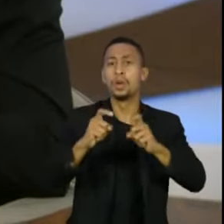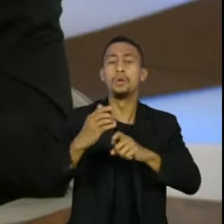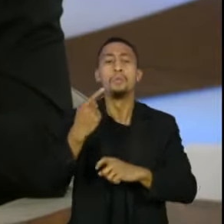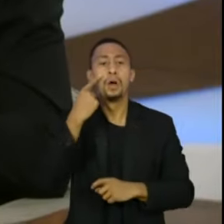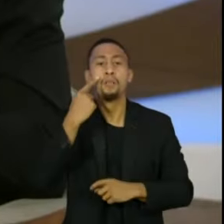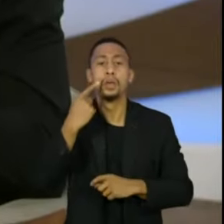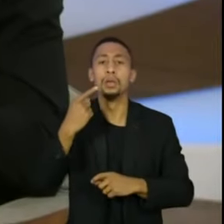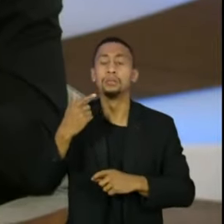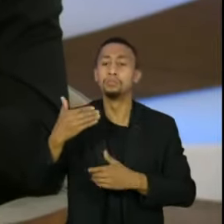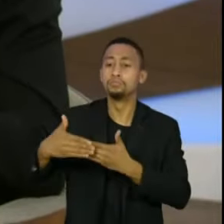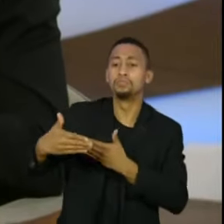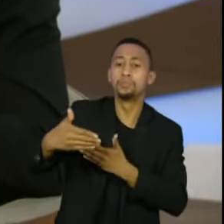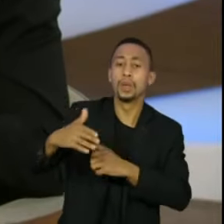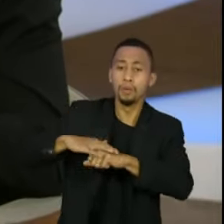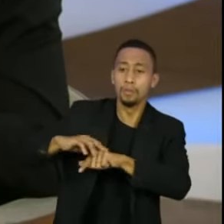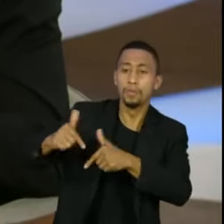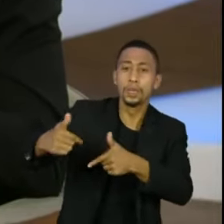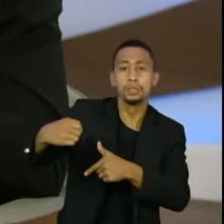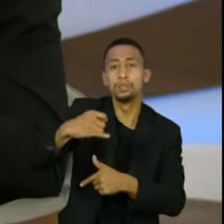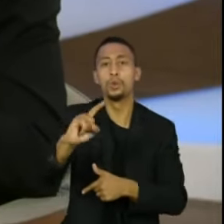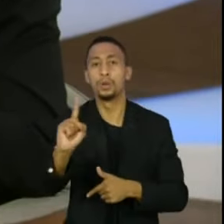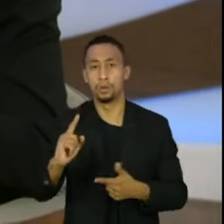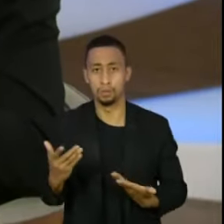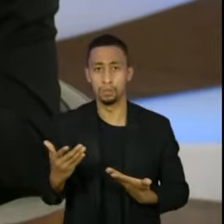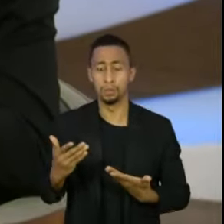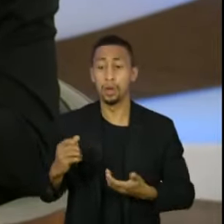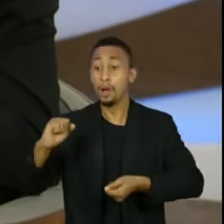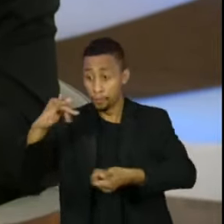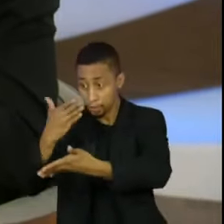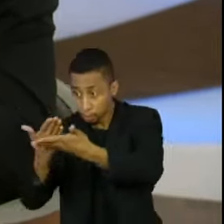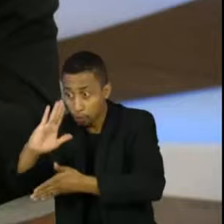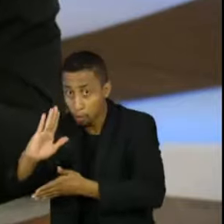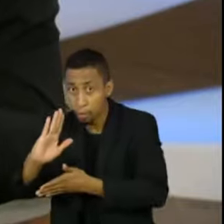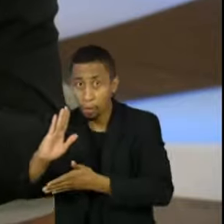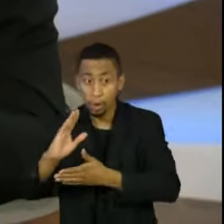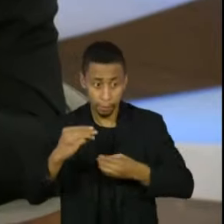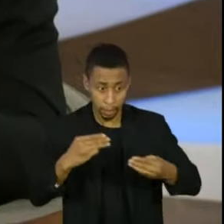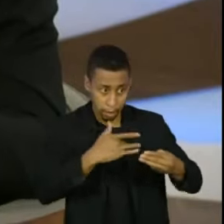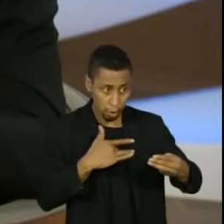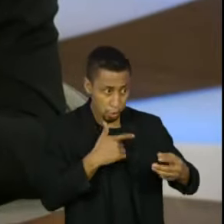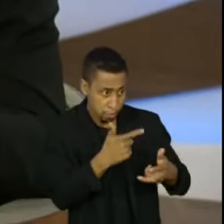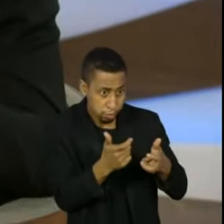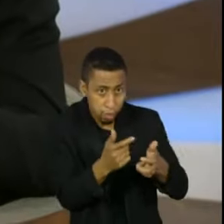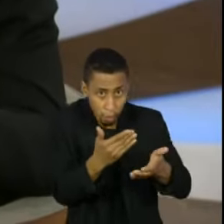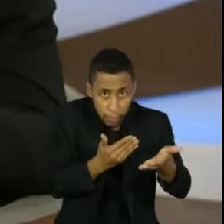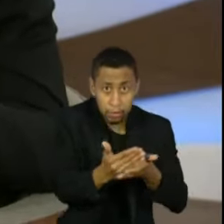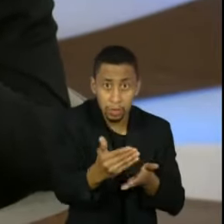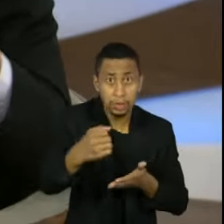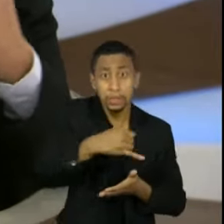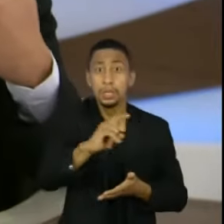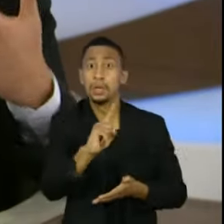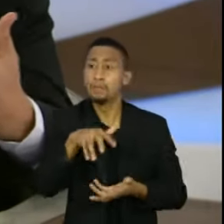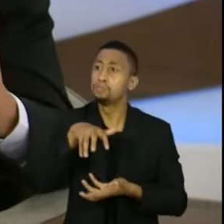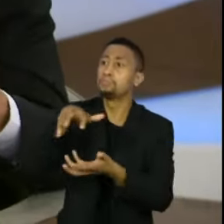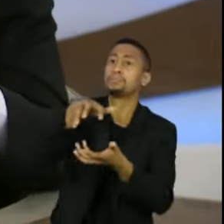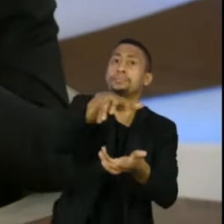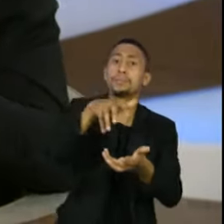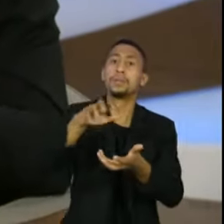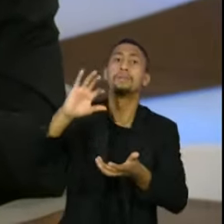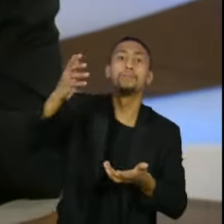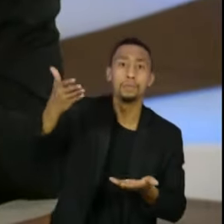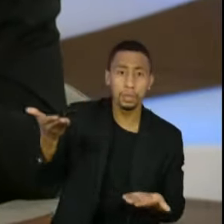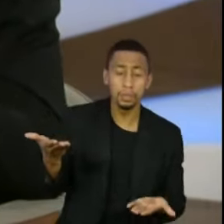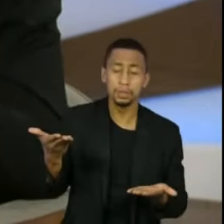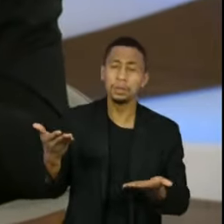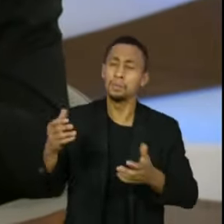pela Anvisa. Então, o Senado está cumprindo o seu papel. Pode, eventualmente, melhorar? Eventualmente, um encontro desse